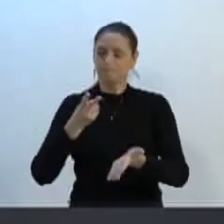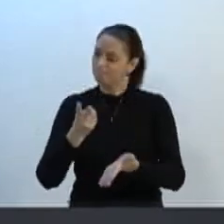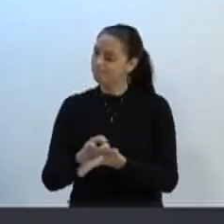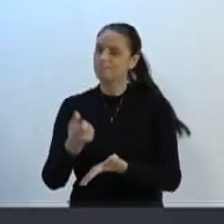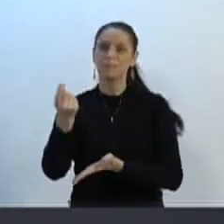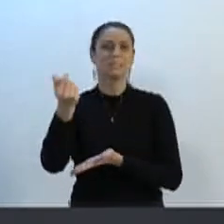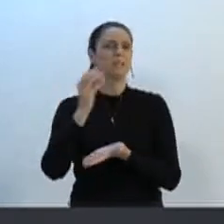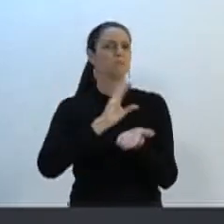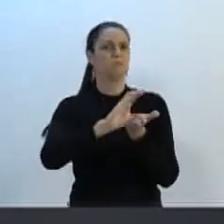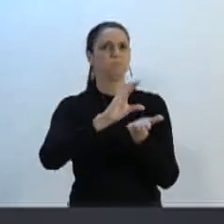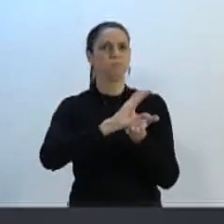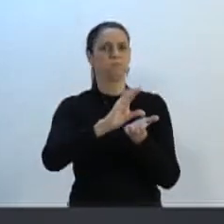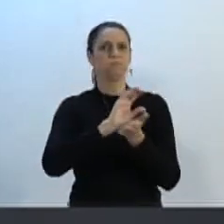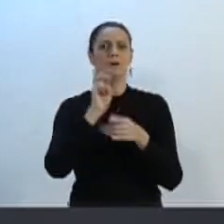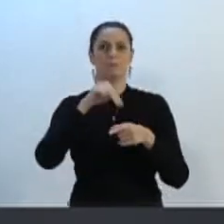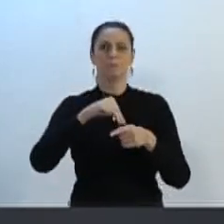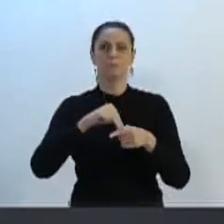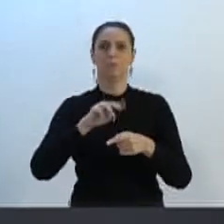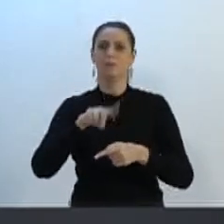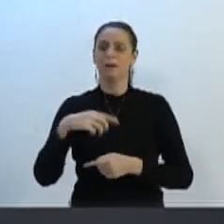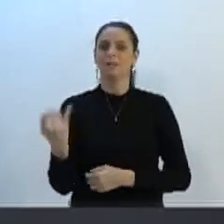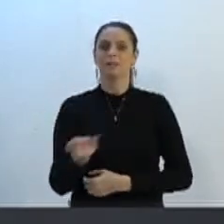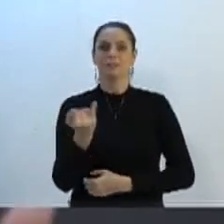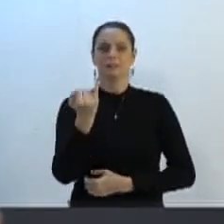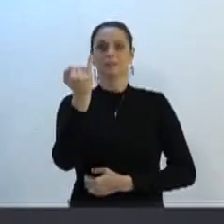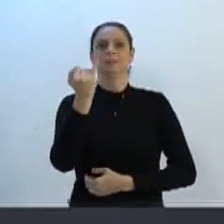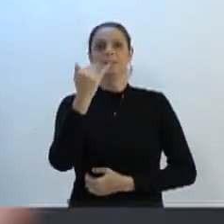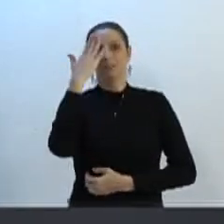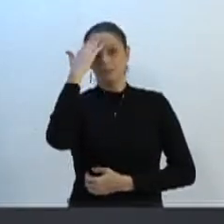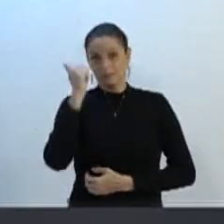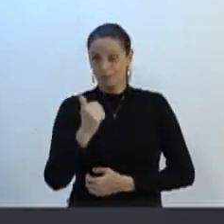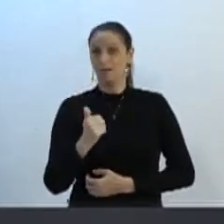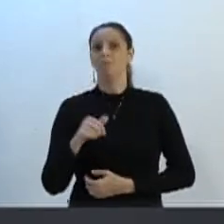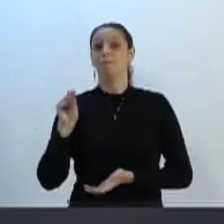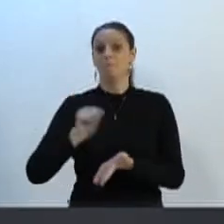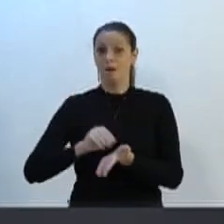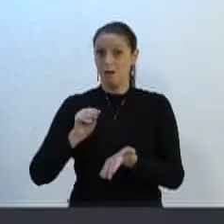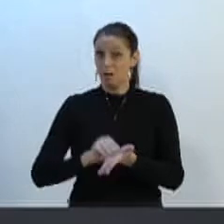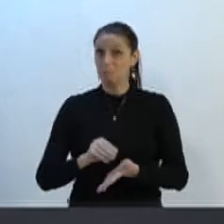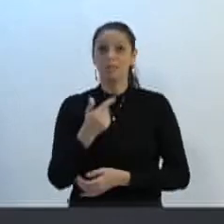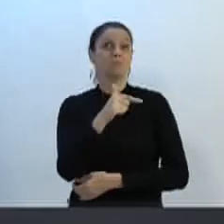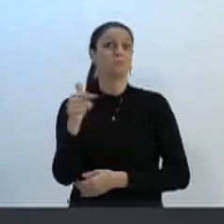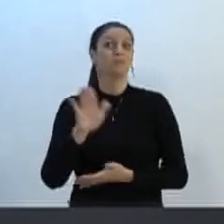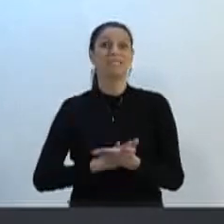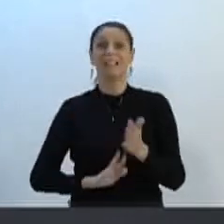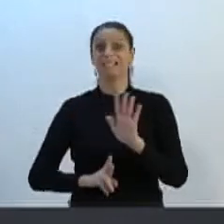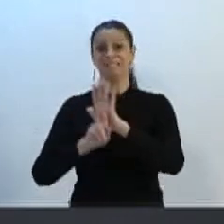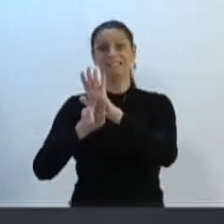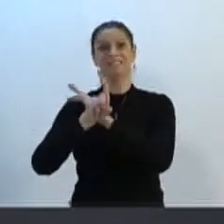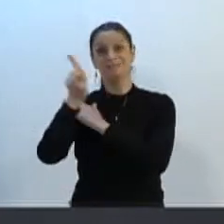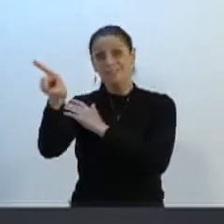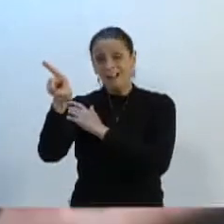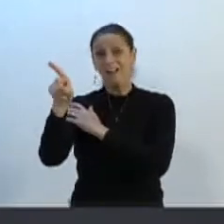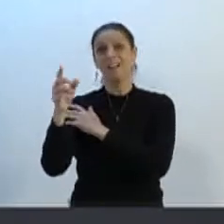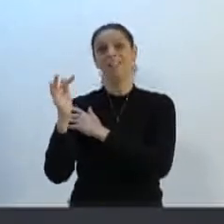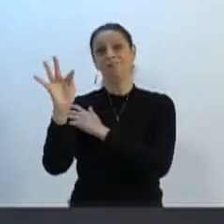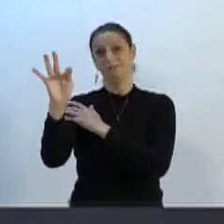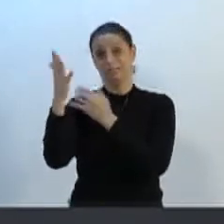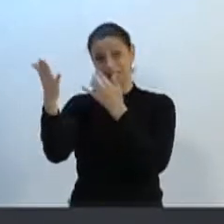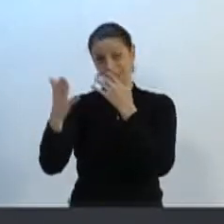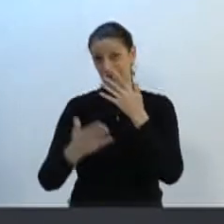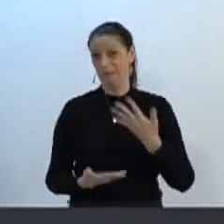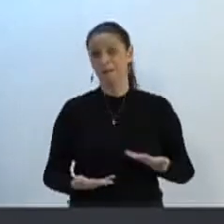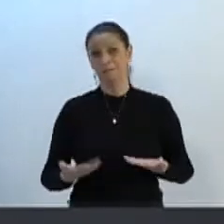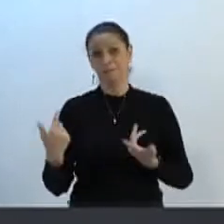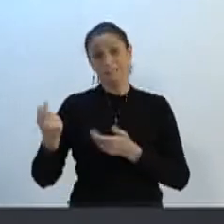alocando recursos para o nosso município. Vai ser fundamental. A gente sabe o quanto faz falta não termos representantes para trazer recursos para diversas áreas